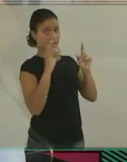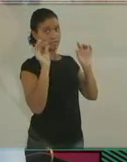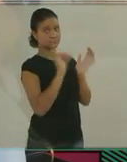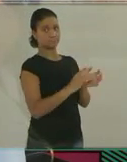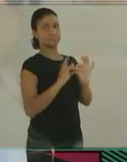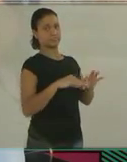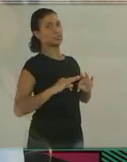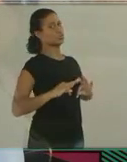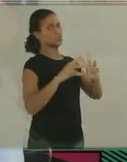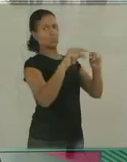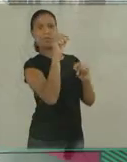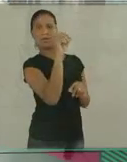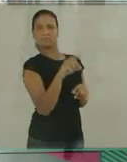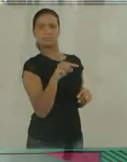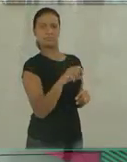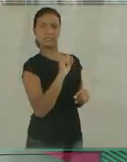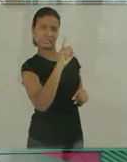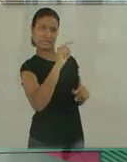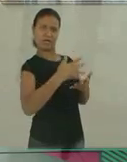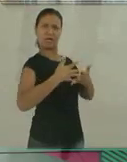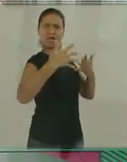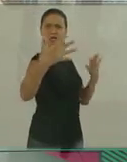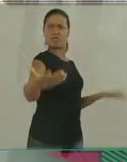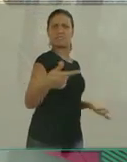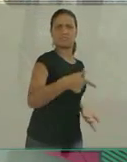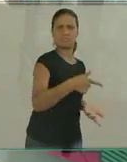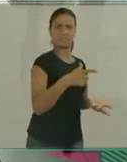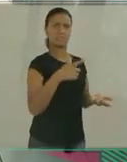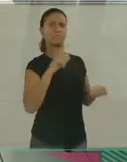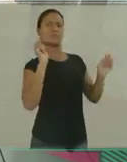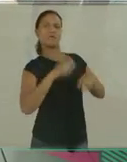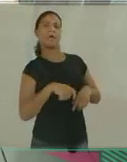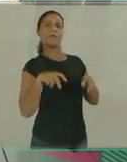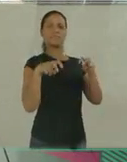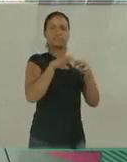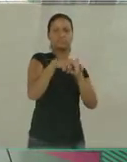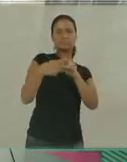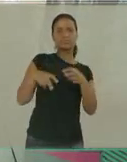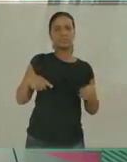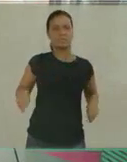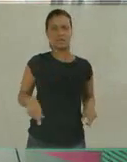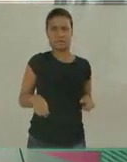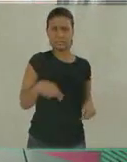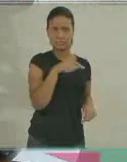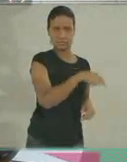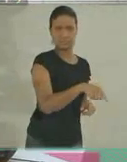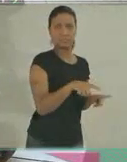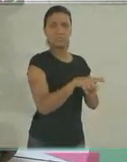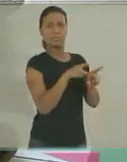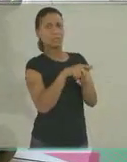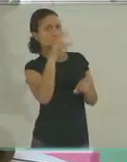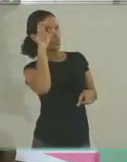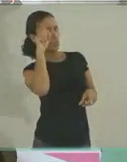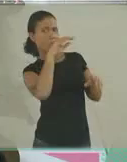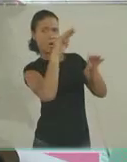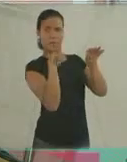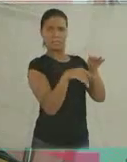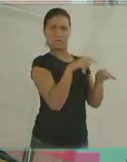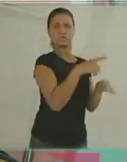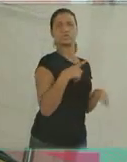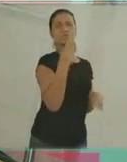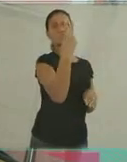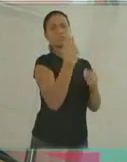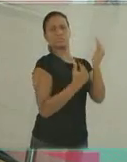realmente toda adaptada. A sala é bem ampla, cabe várias cadeiras de rodas. E tem um quarto embaixo.